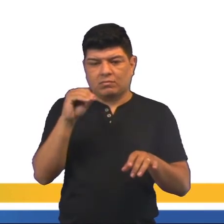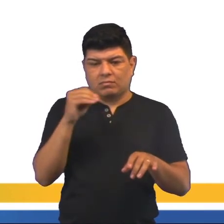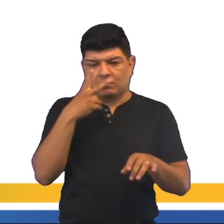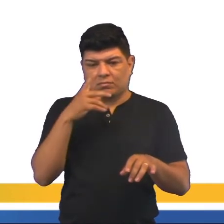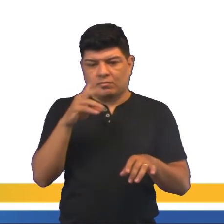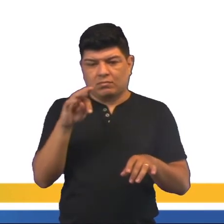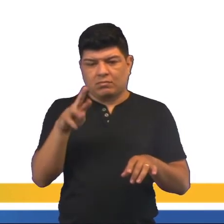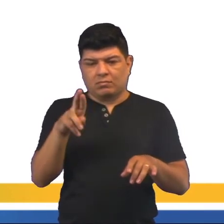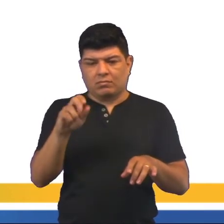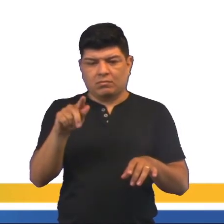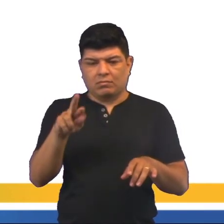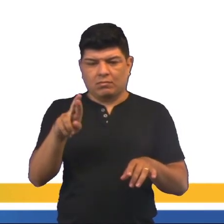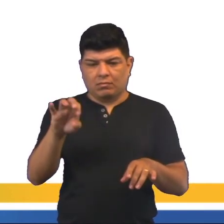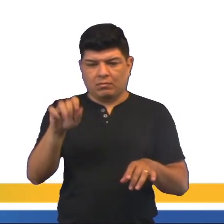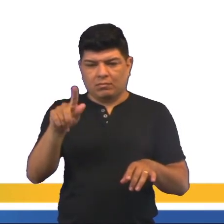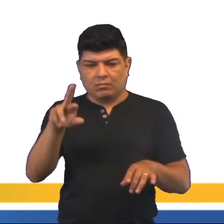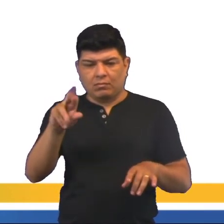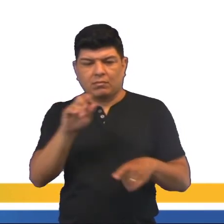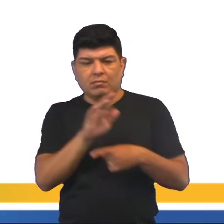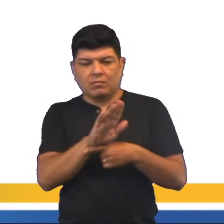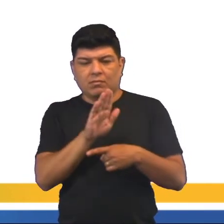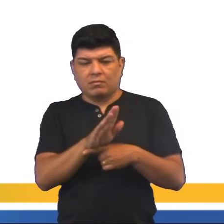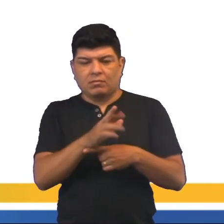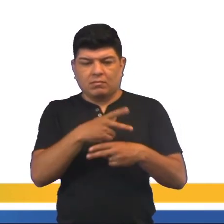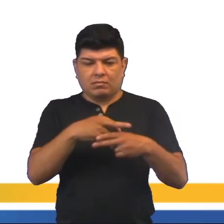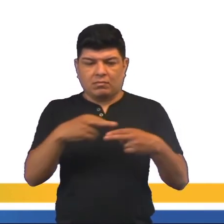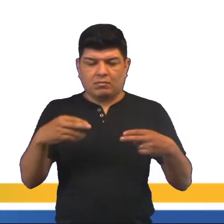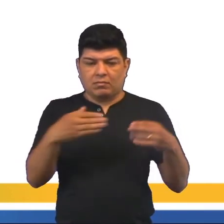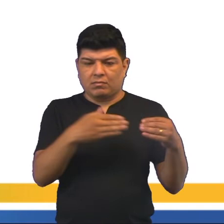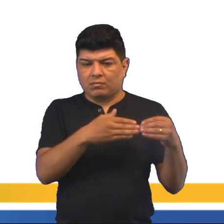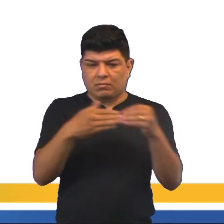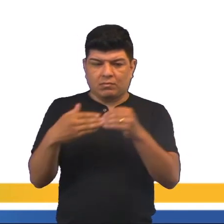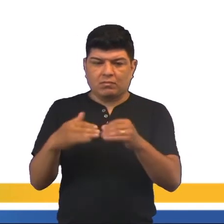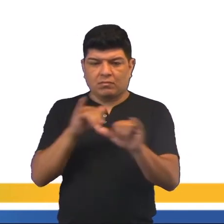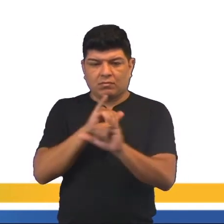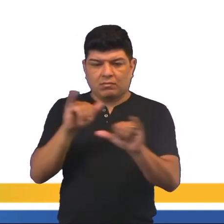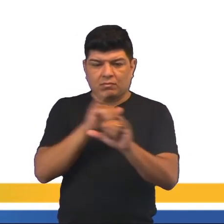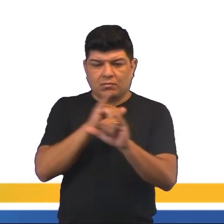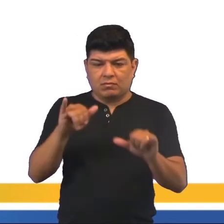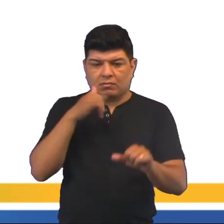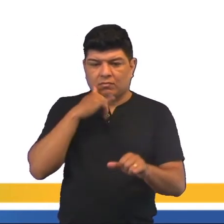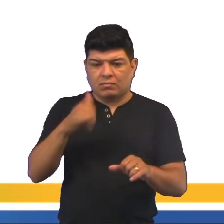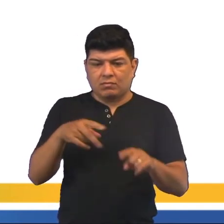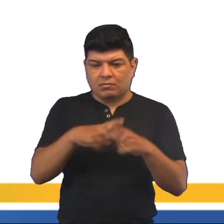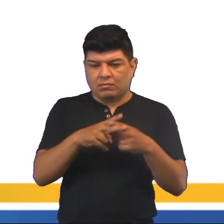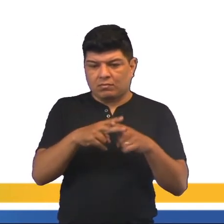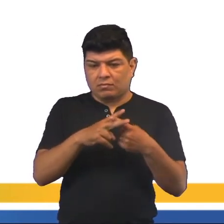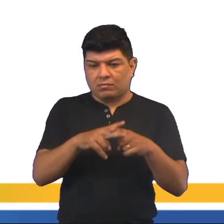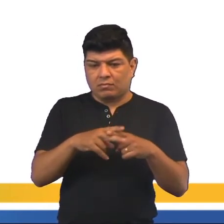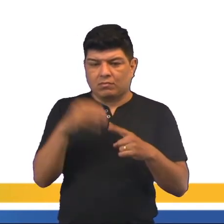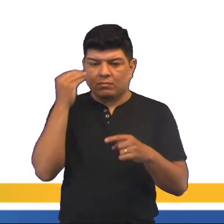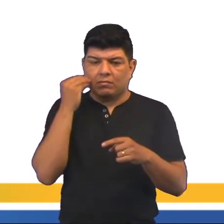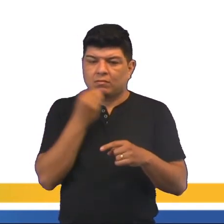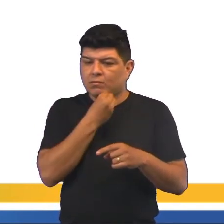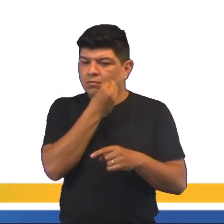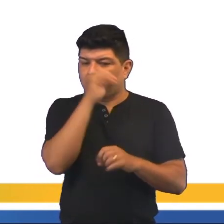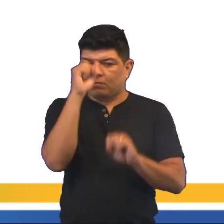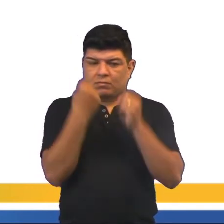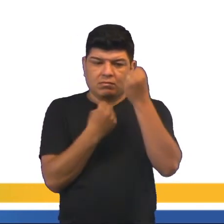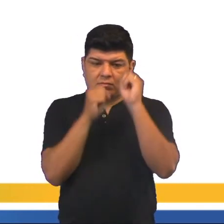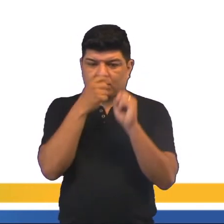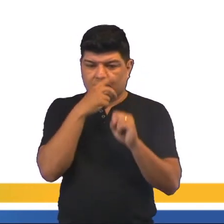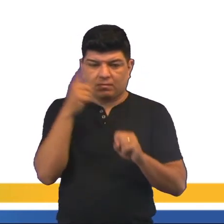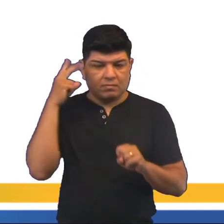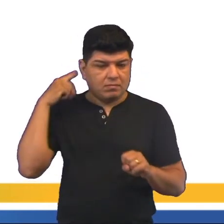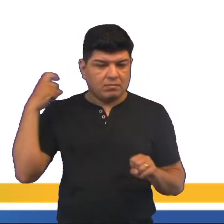contra-regra, que ajuda a carregar as coisas aí, divulgador, eletricista, maquiador, maquinista, operador de